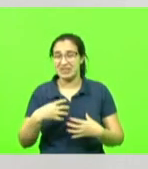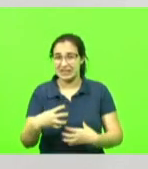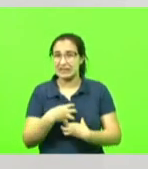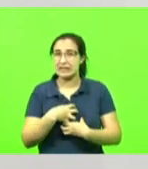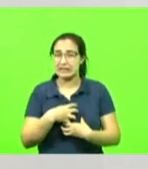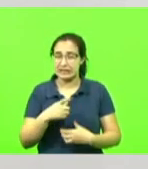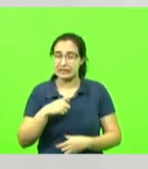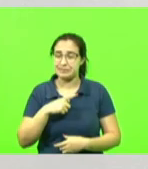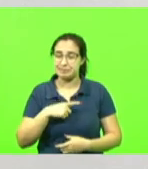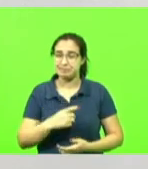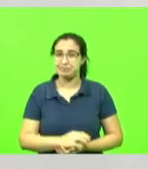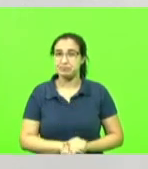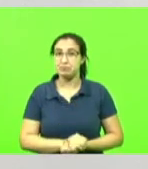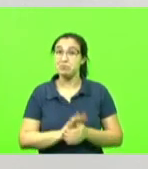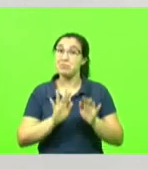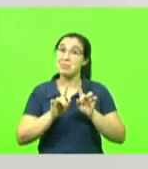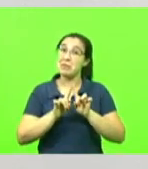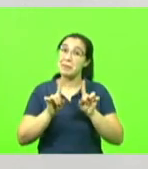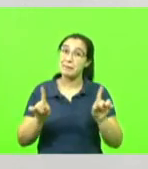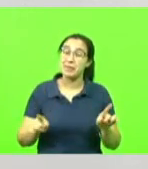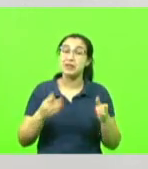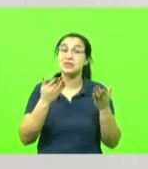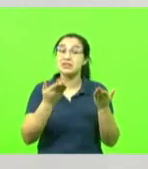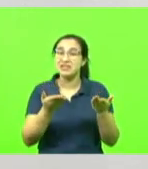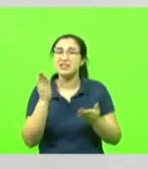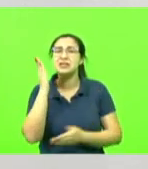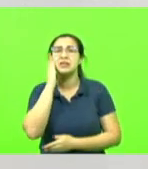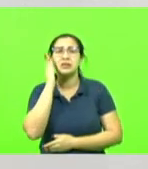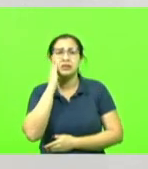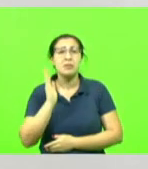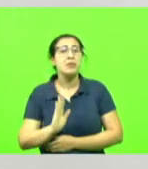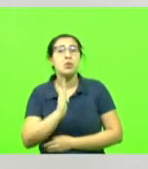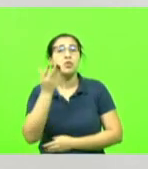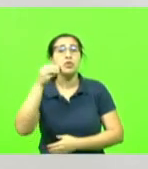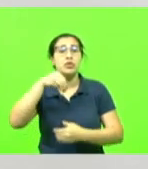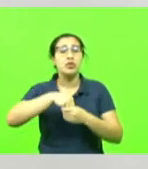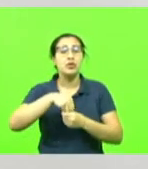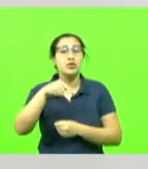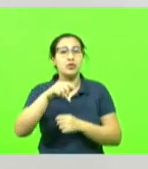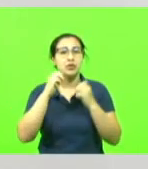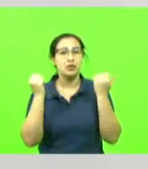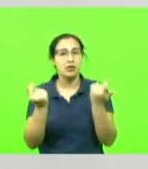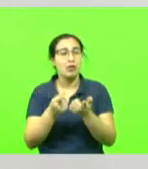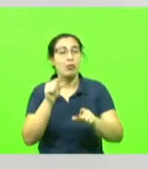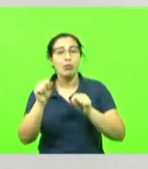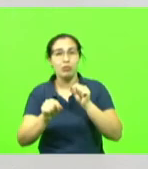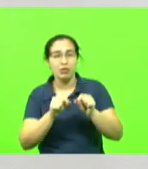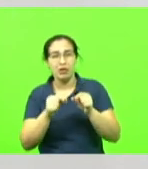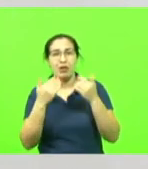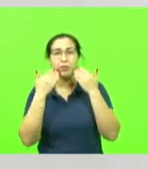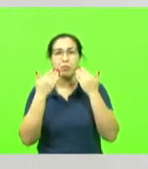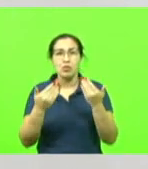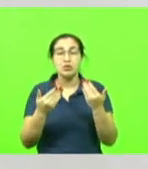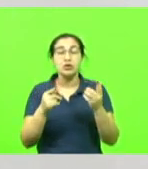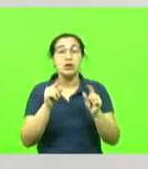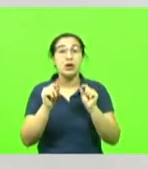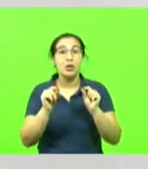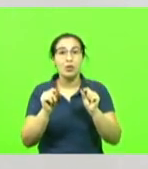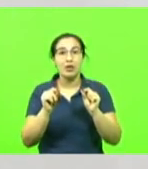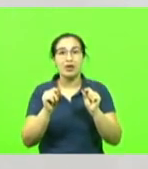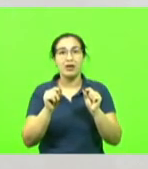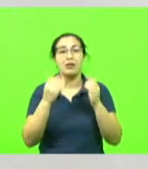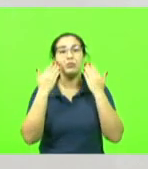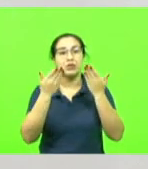Mas o militar, ele sabe muito bem o que está acontecendo aqui dentro. O que nós temos que deixar explícito é para o cidadão pagador de